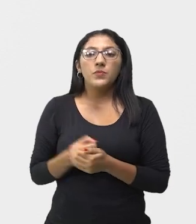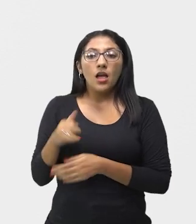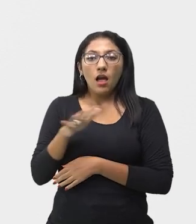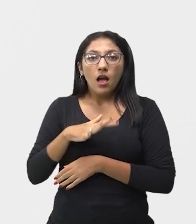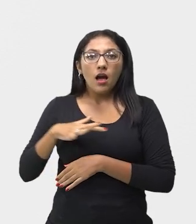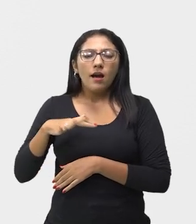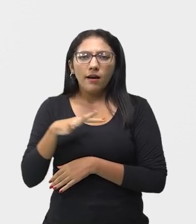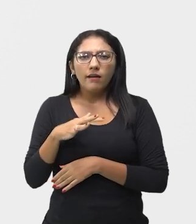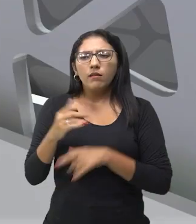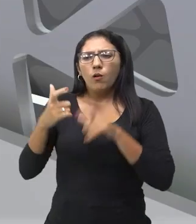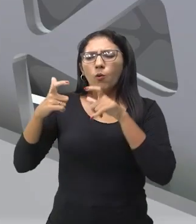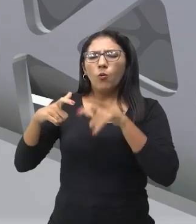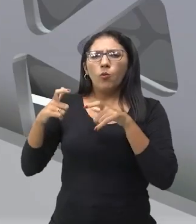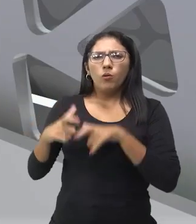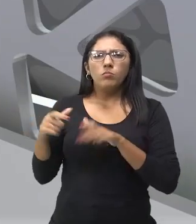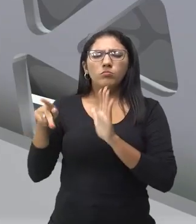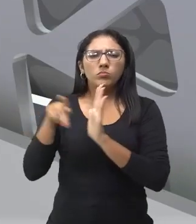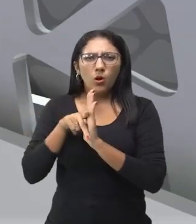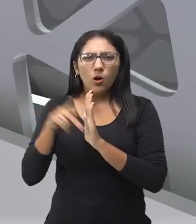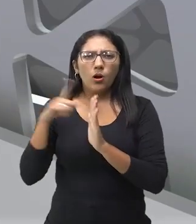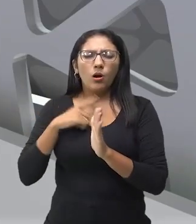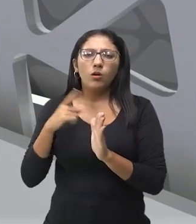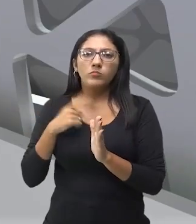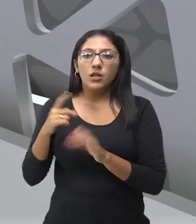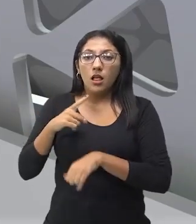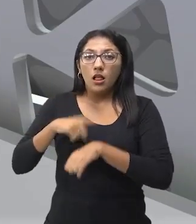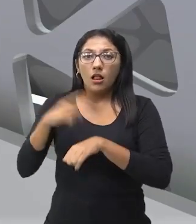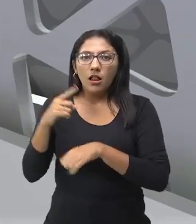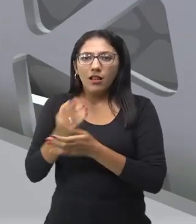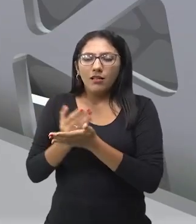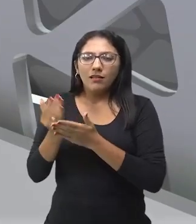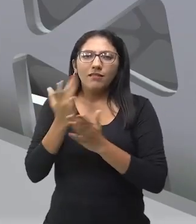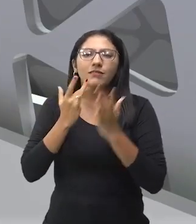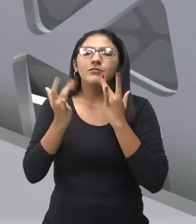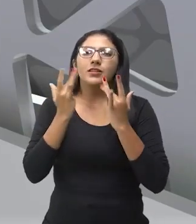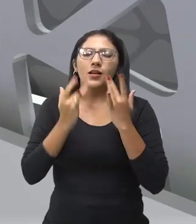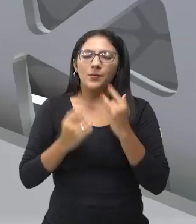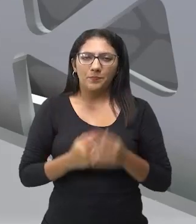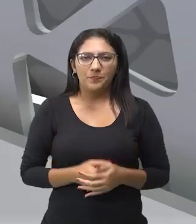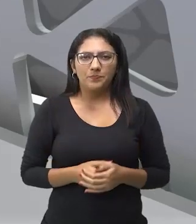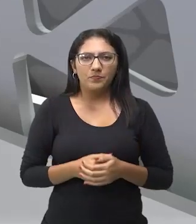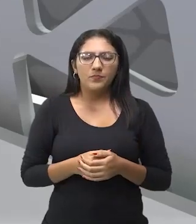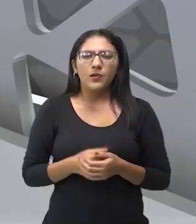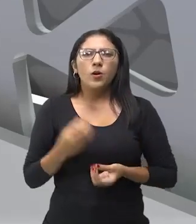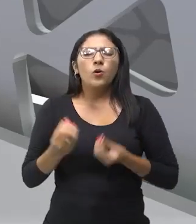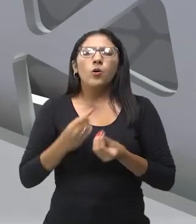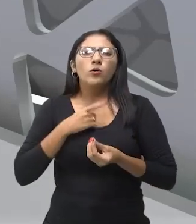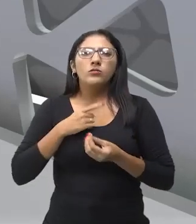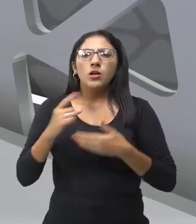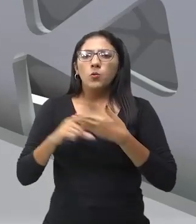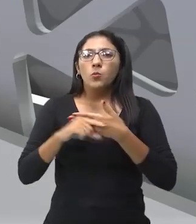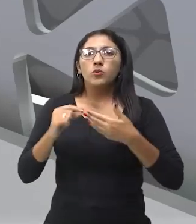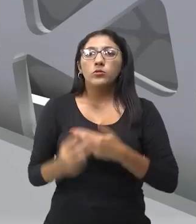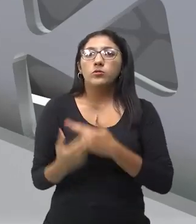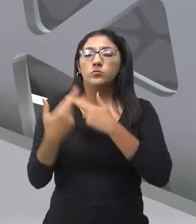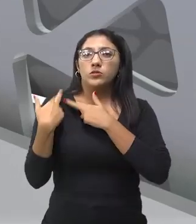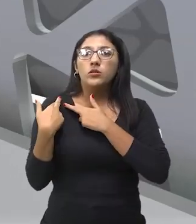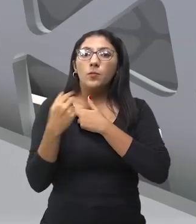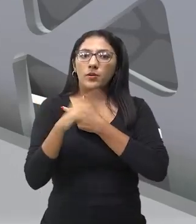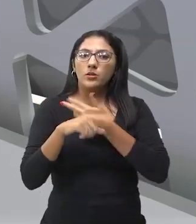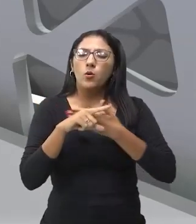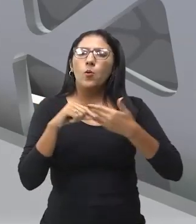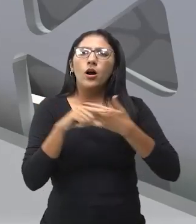cenário onde acontece uma peça de teatro. Então, quem é que escreve a peça? É o